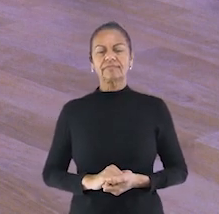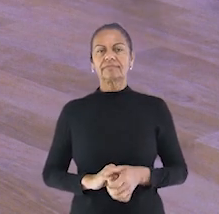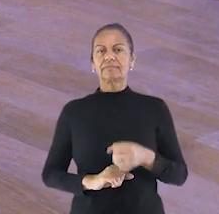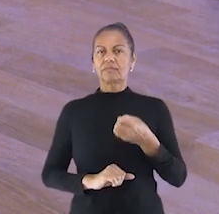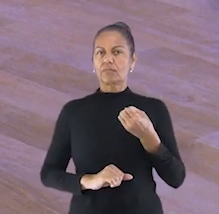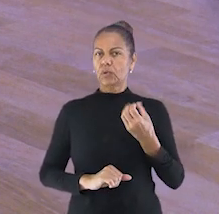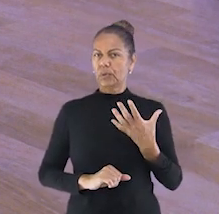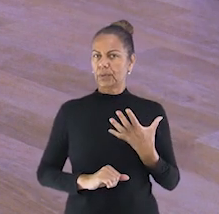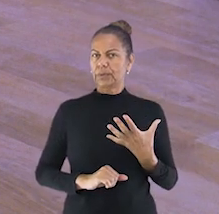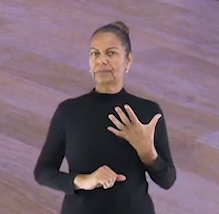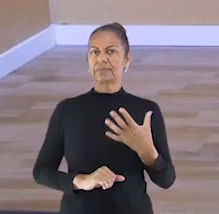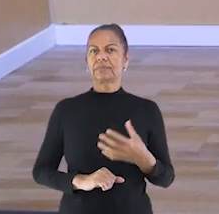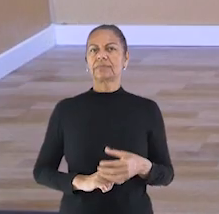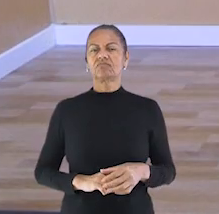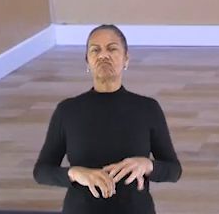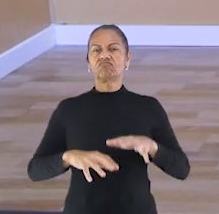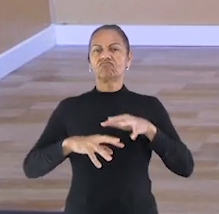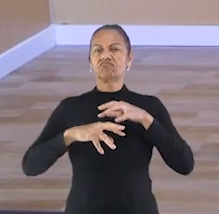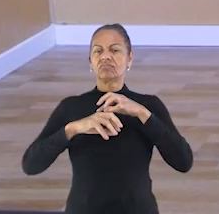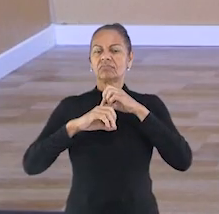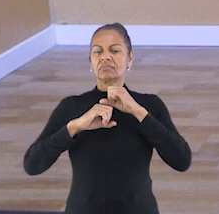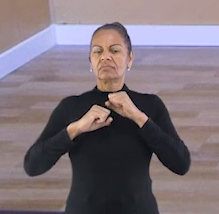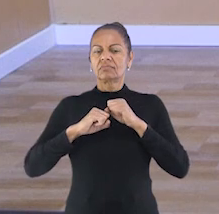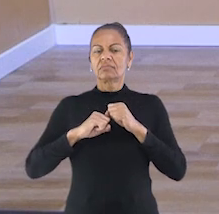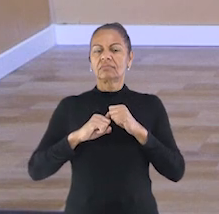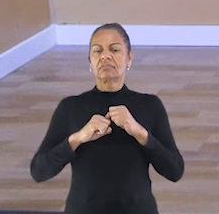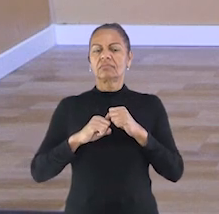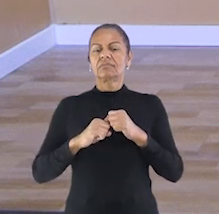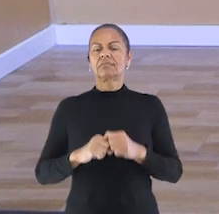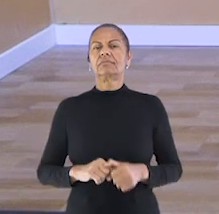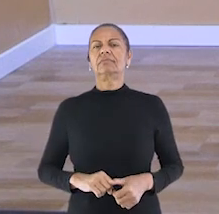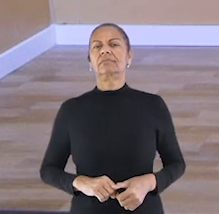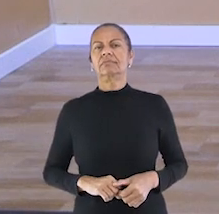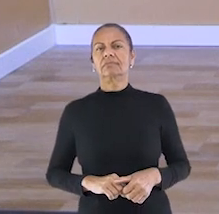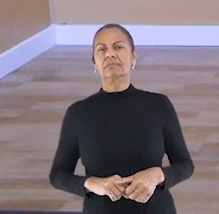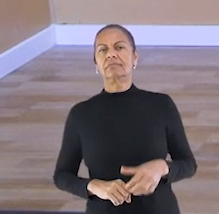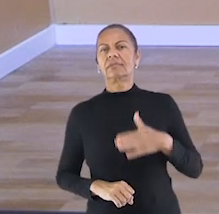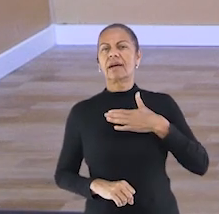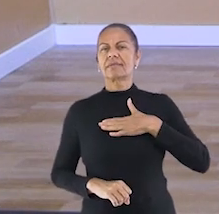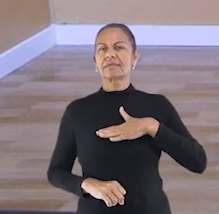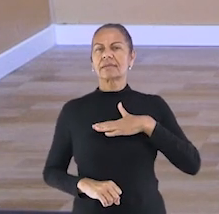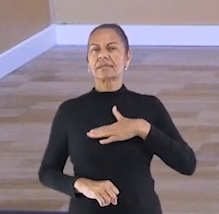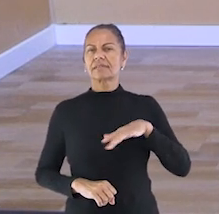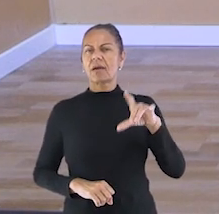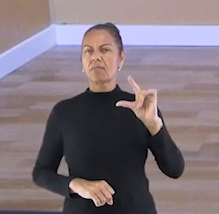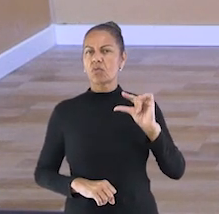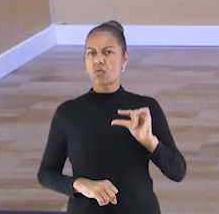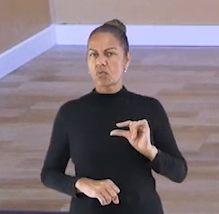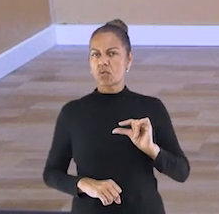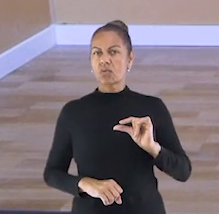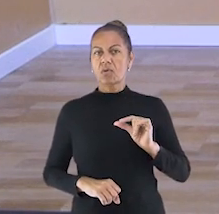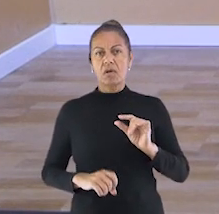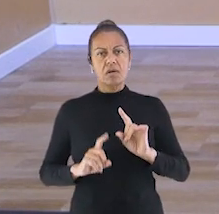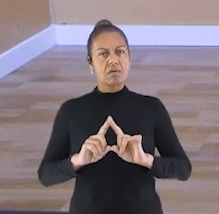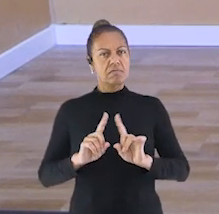Boa. Respira. Eu vou dar pouco descanso, mas você vai no seu limite.